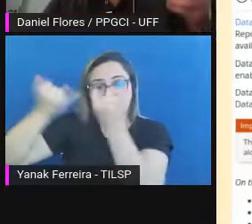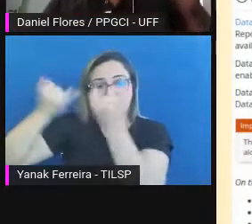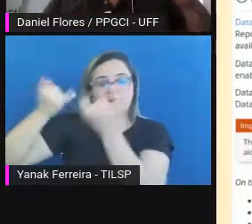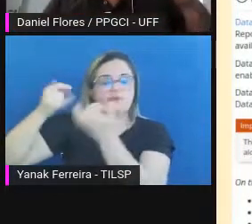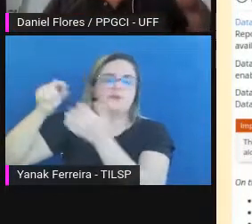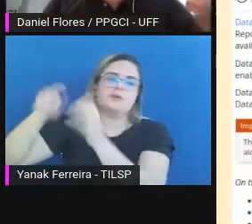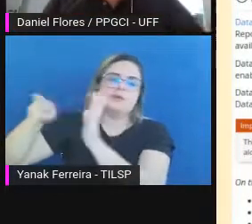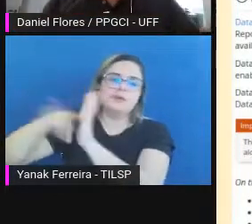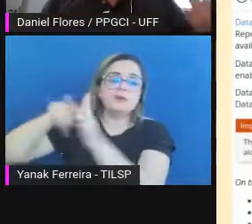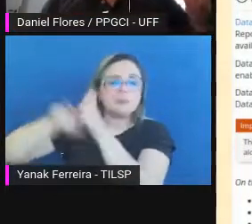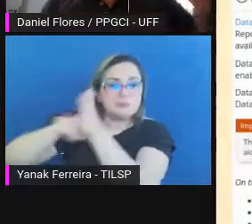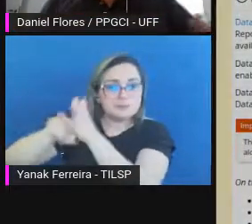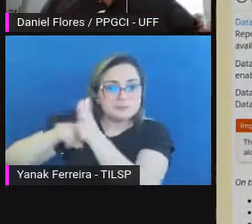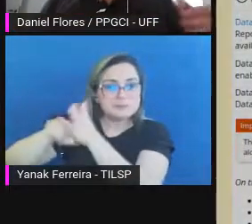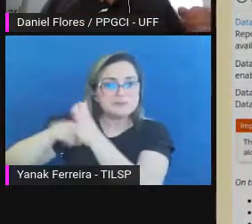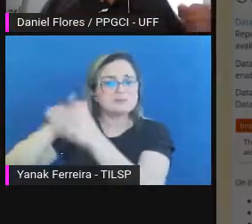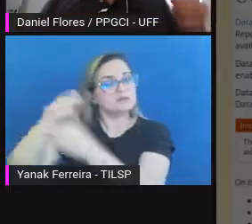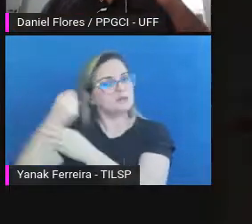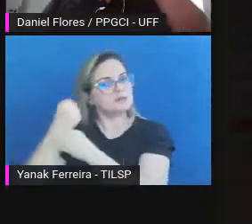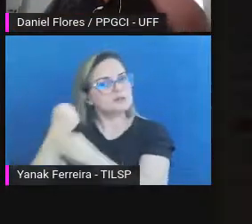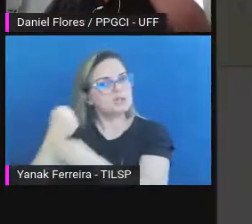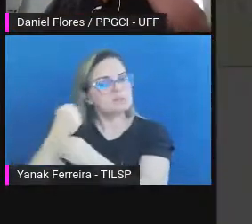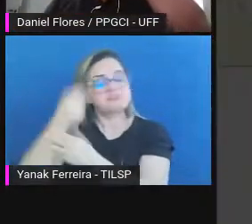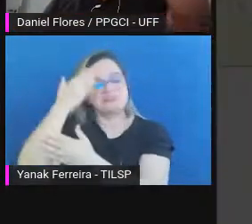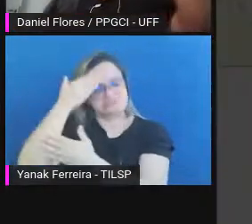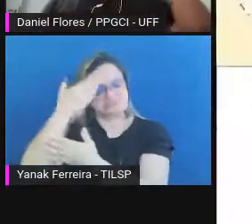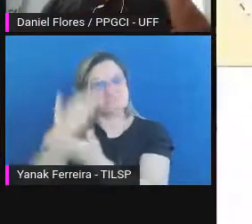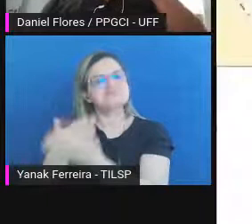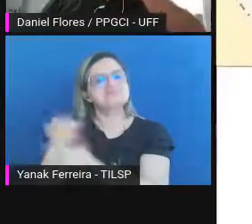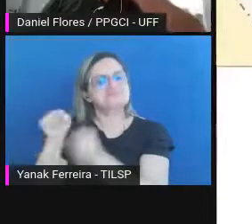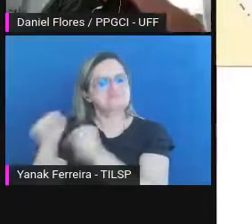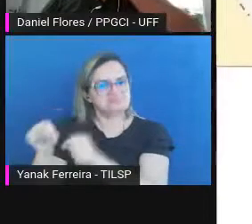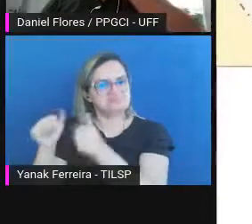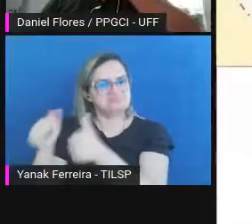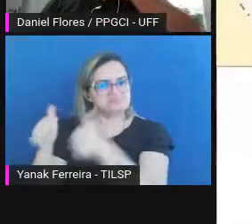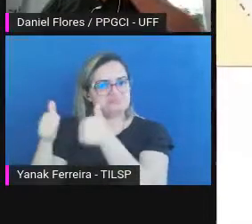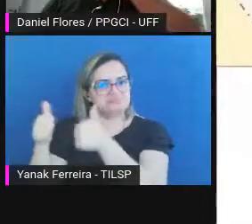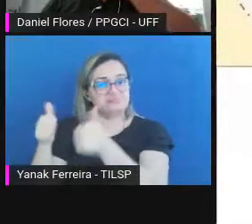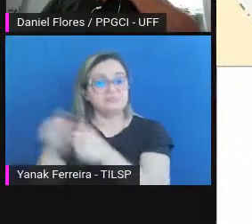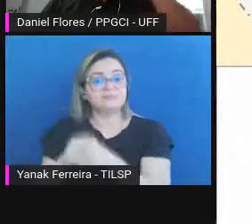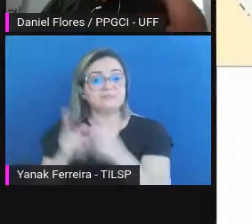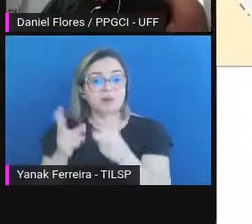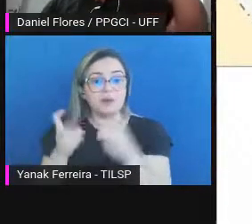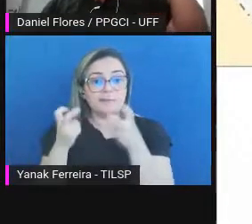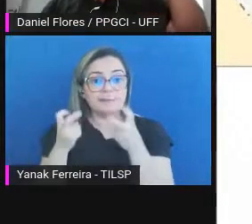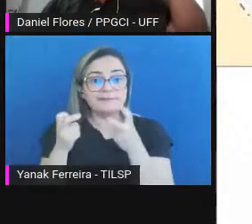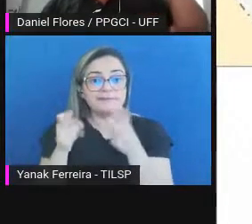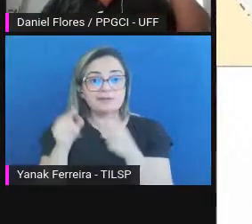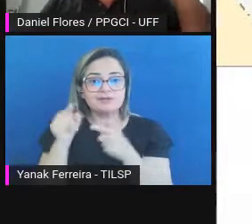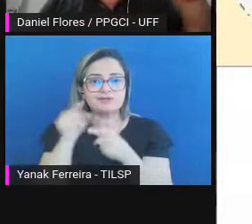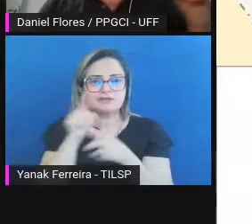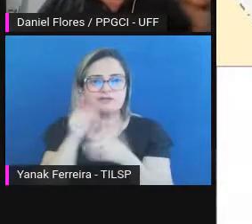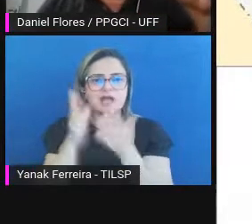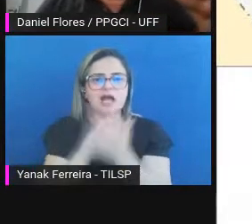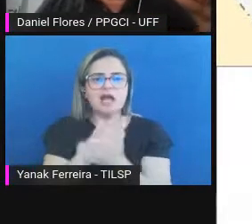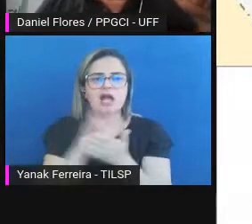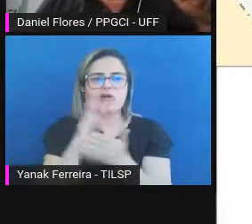preserváveis, seguros, confiáveis. Veja que aí a gente já começa a ver instituições que fazem